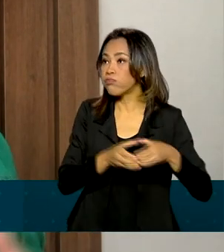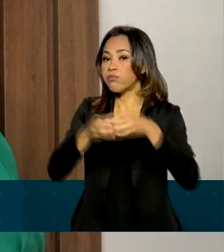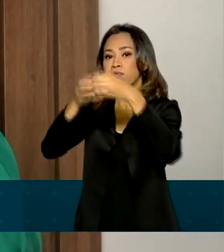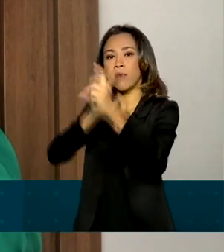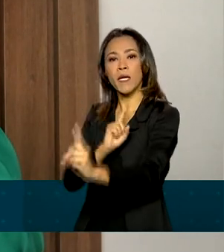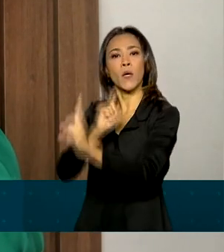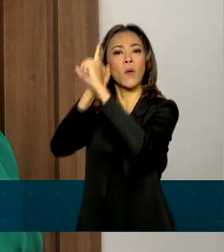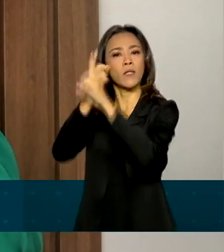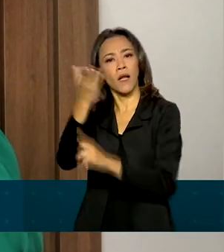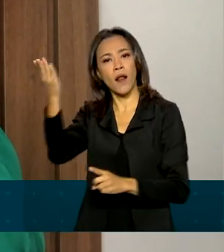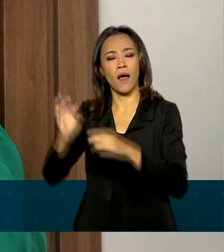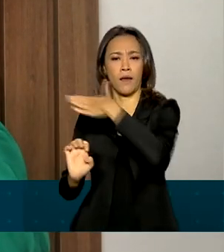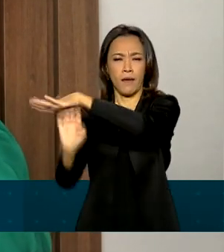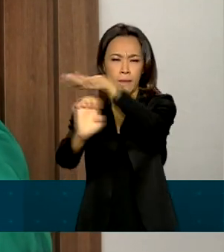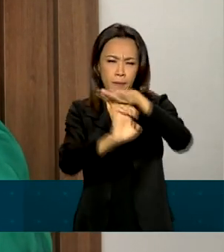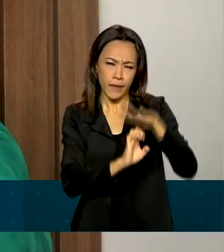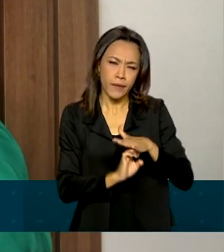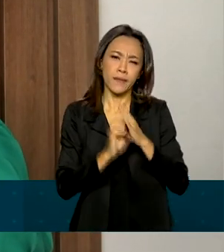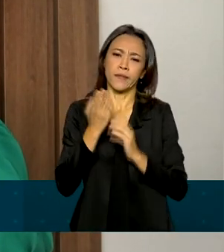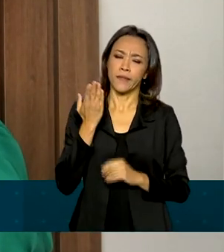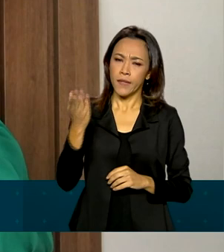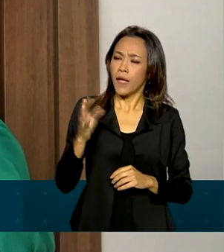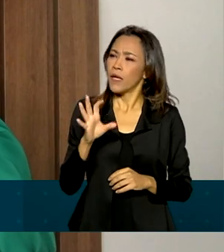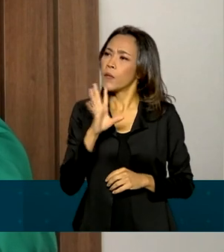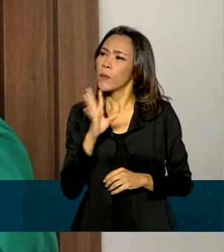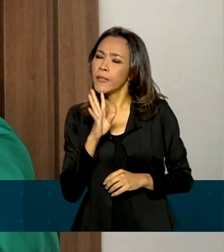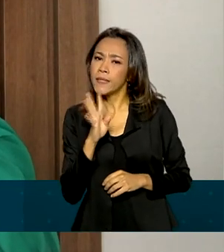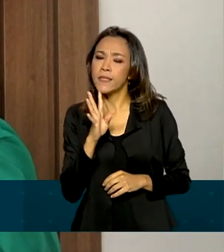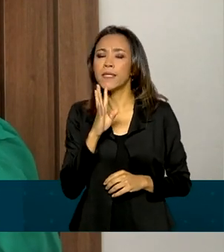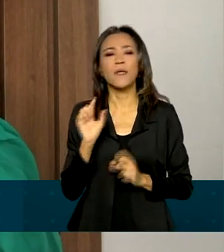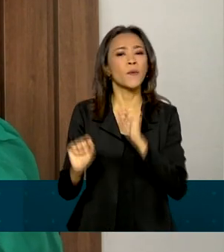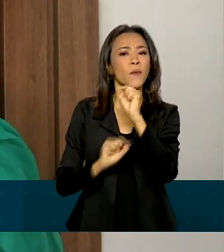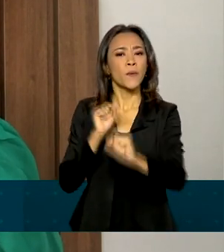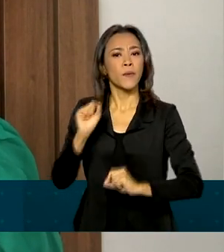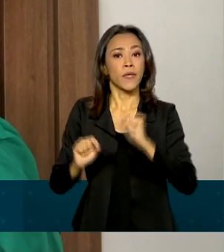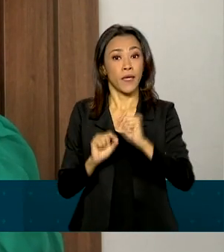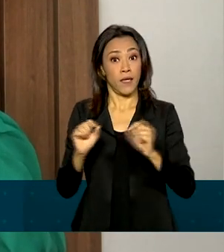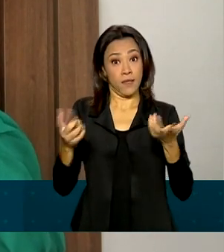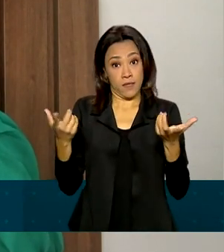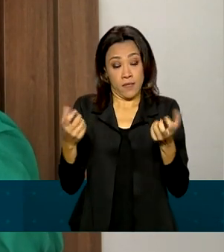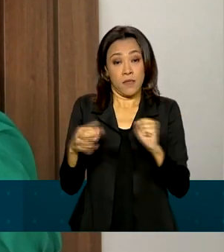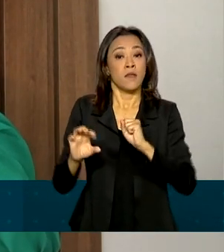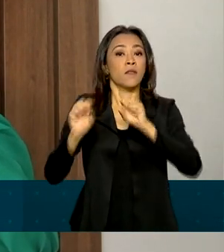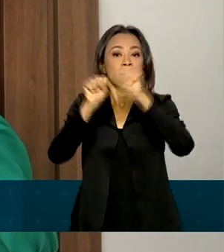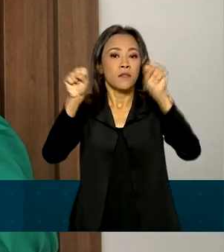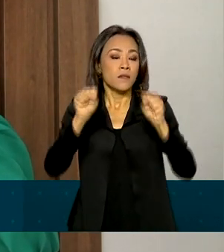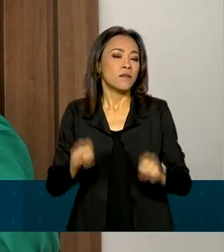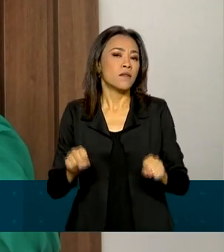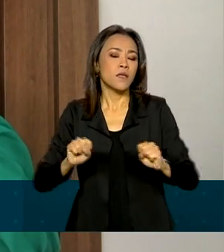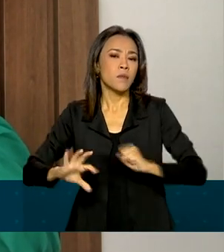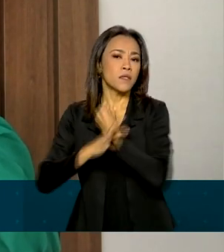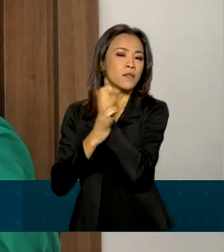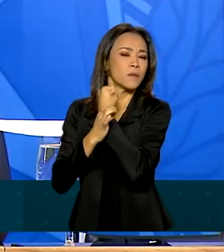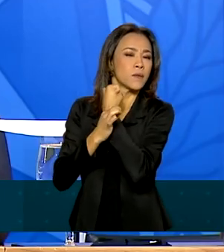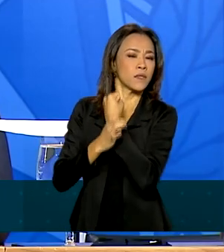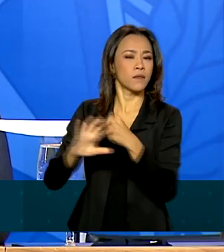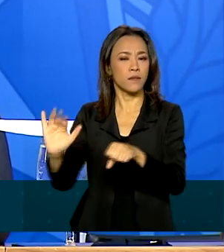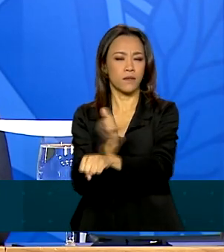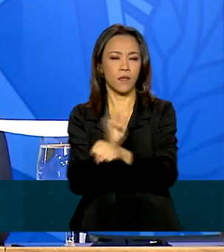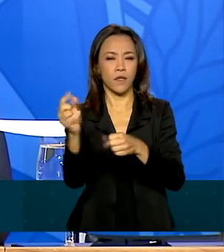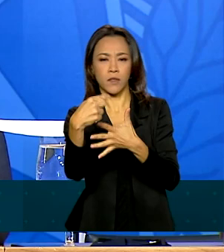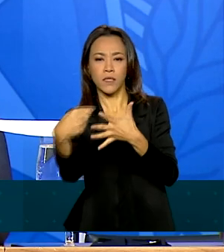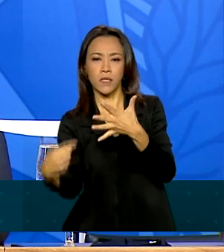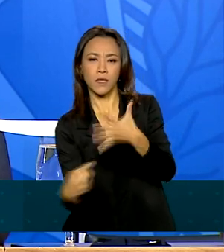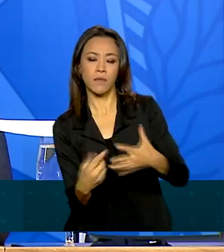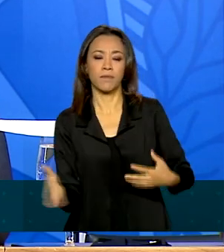setor e visitas a redes privativas, sistemas de segurança em tráfego de dados e de informações estratégicas. Todos